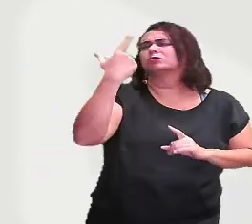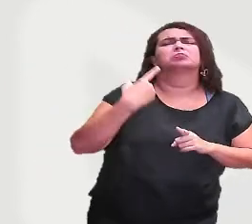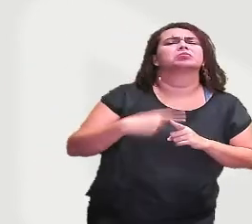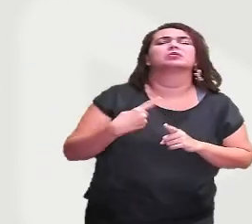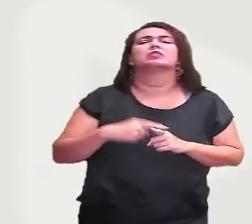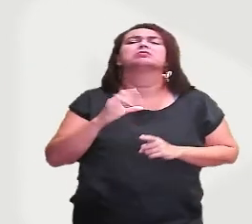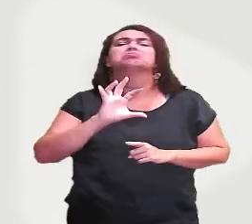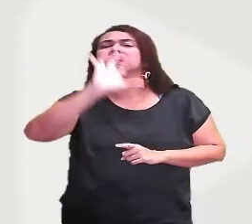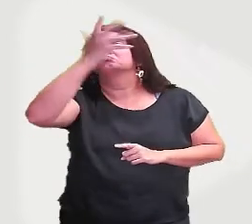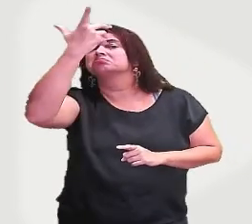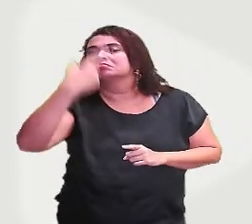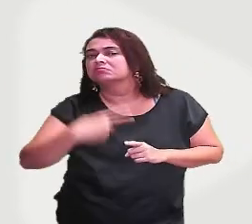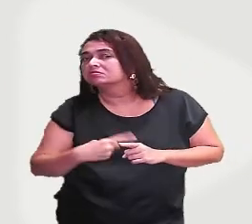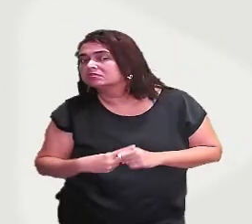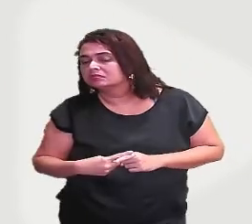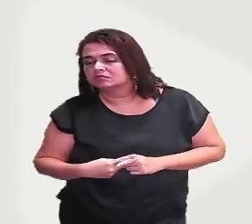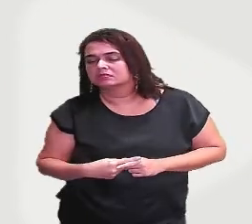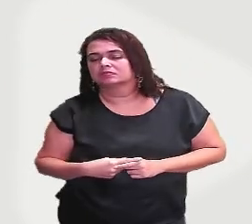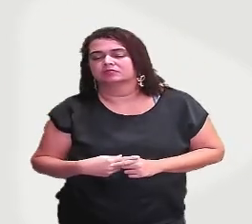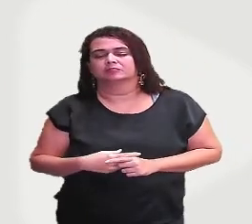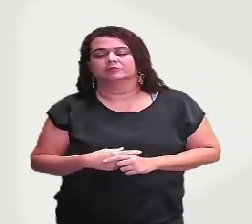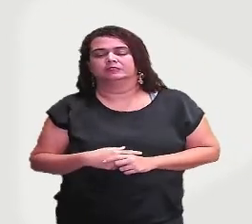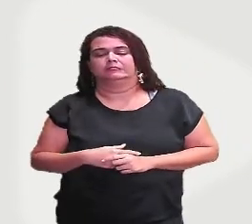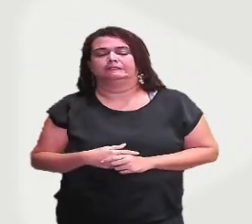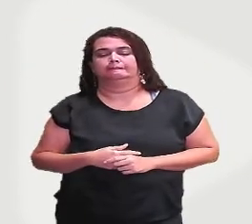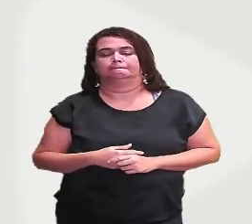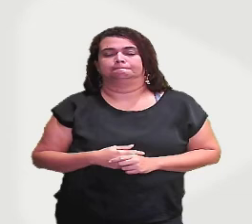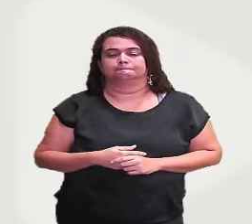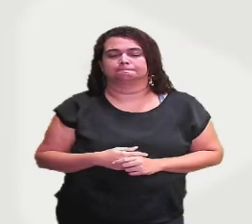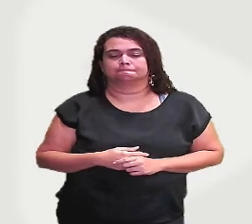De por que ele estava correndo ali. Indicando o porquê.